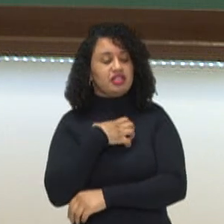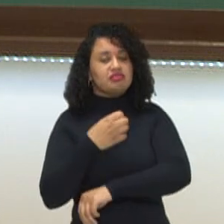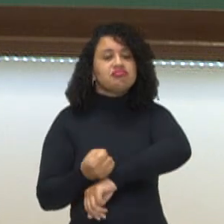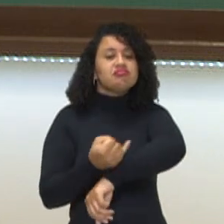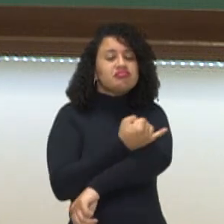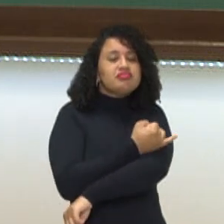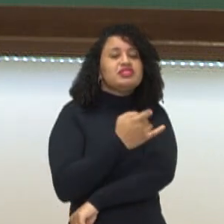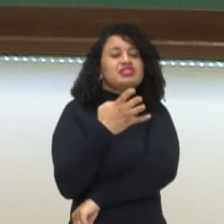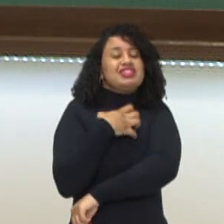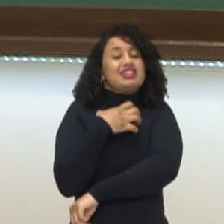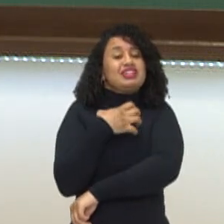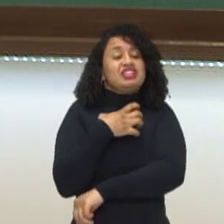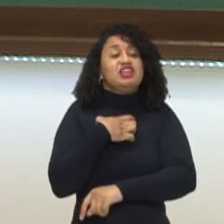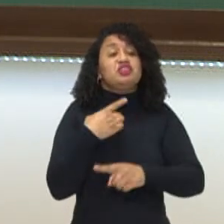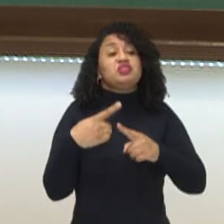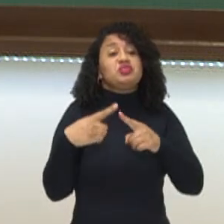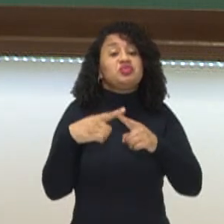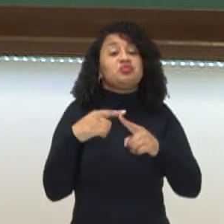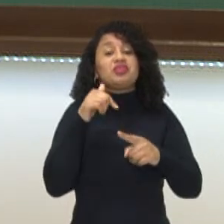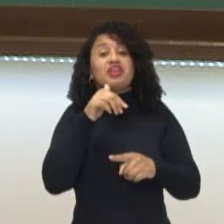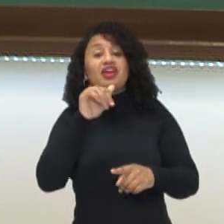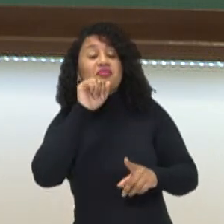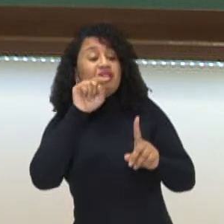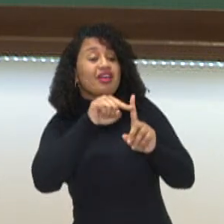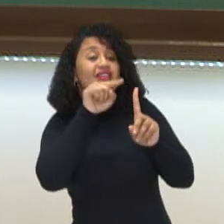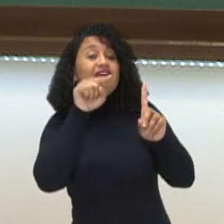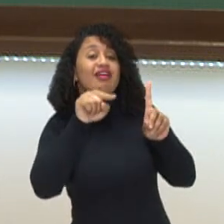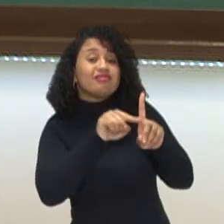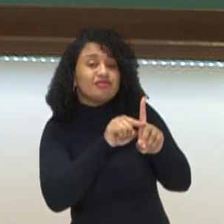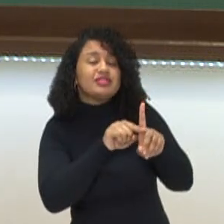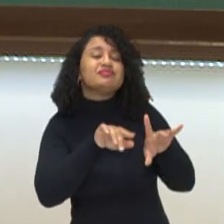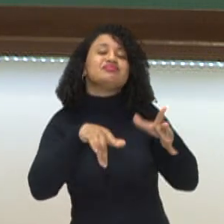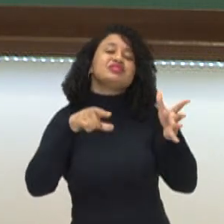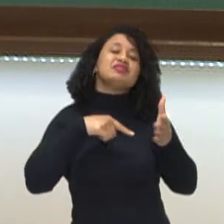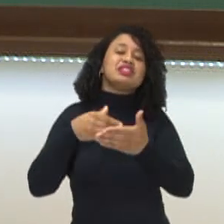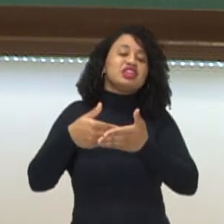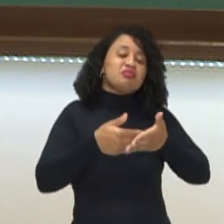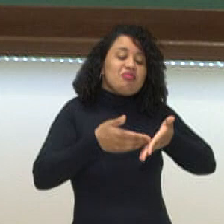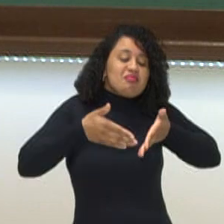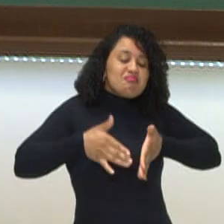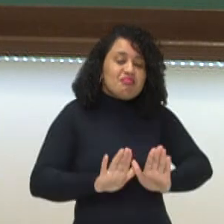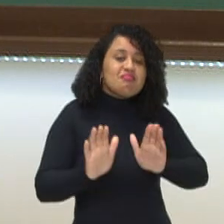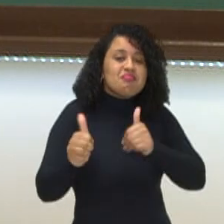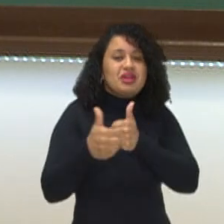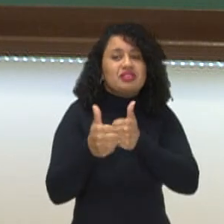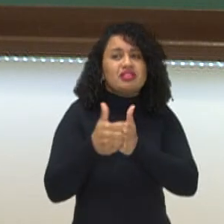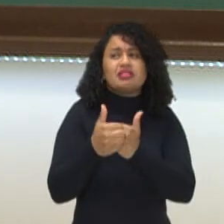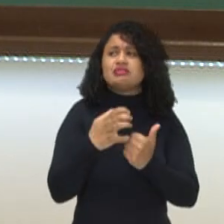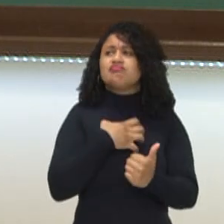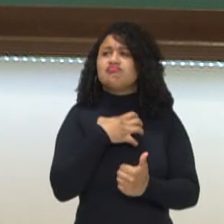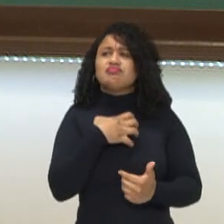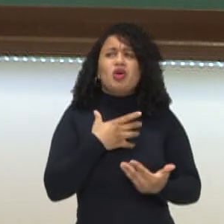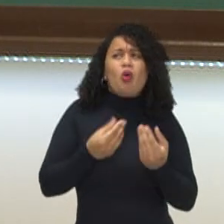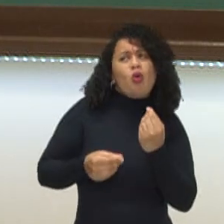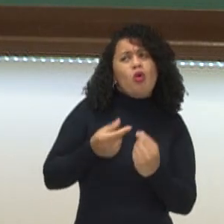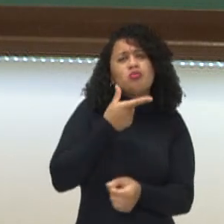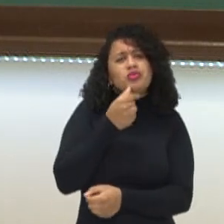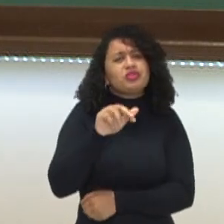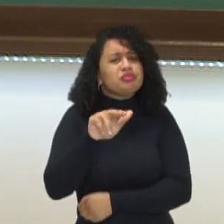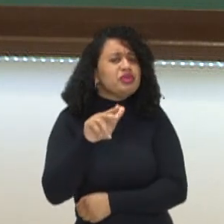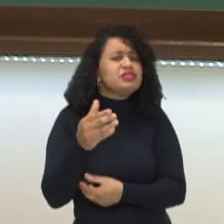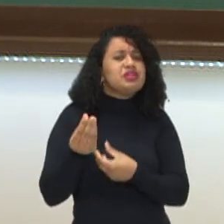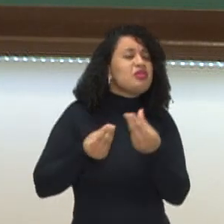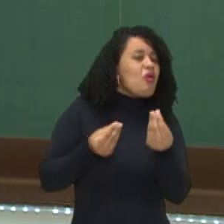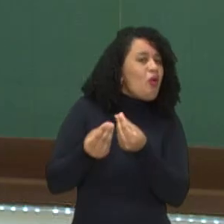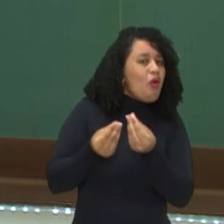a Berenices sente quando a mãe dela ali está grávida e tem o neném. Todas essas reações e interações com o irmãozinho, né? Que